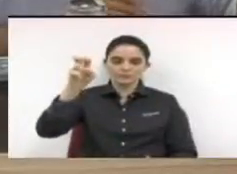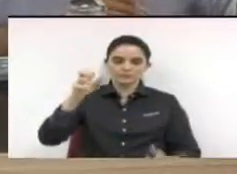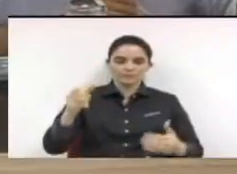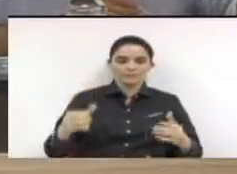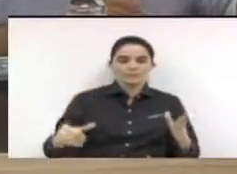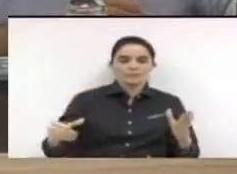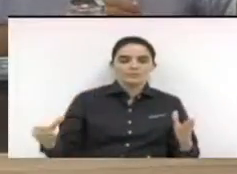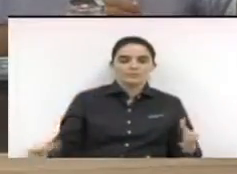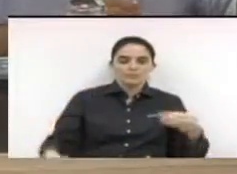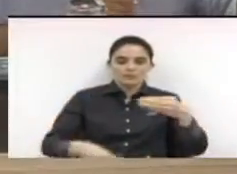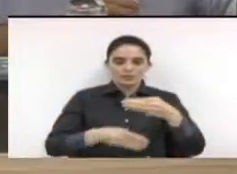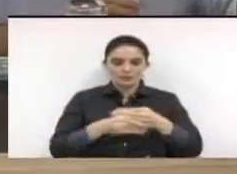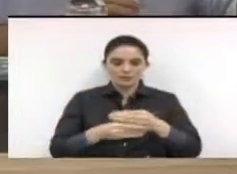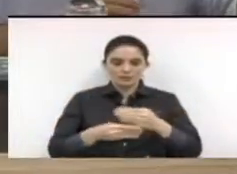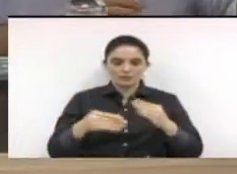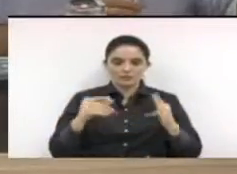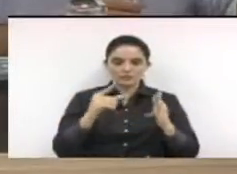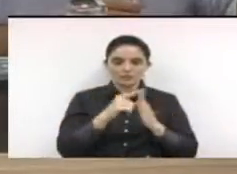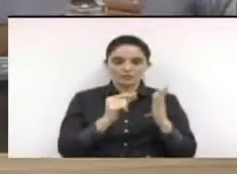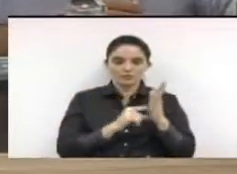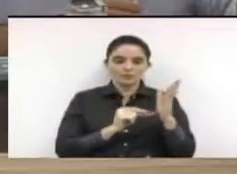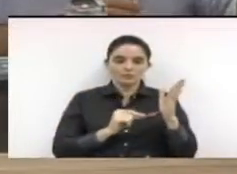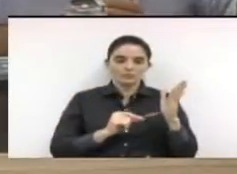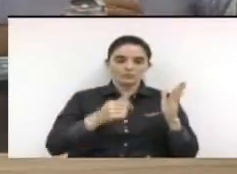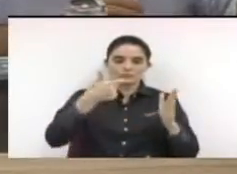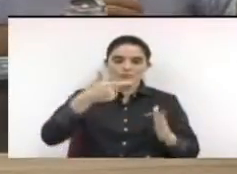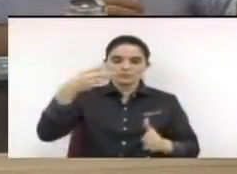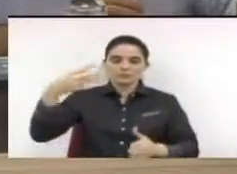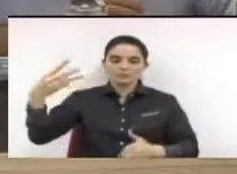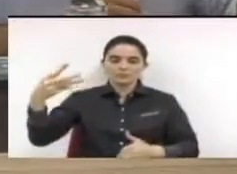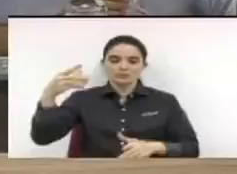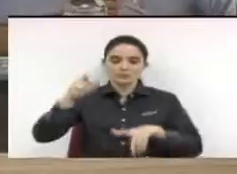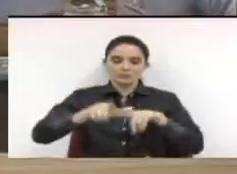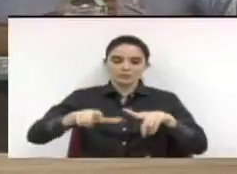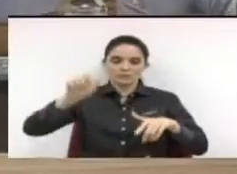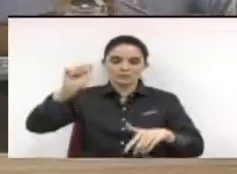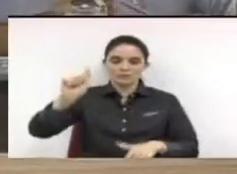na lei orgânica do município de Limeira.